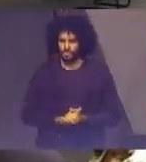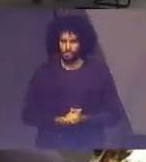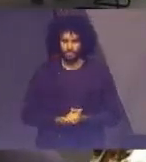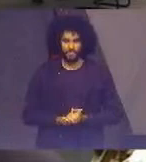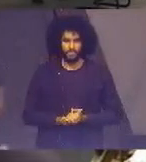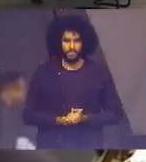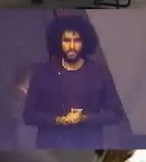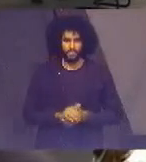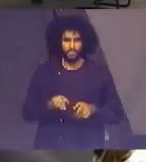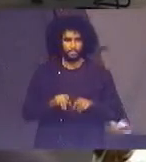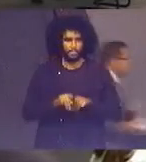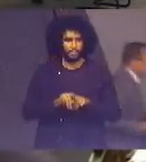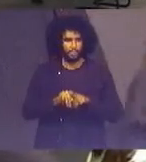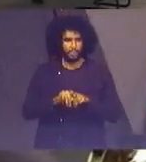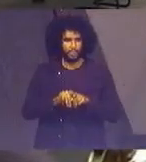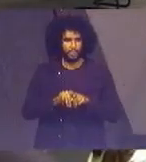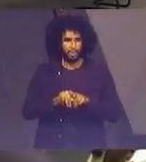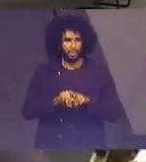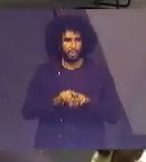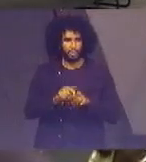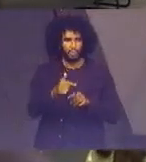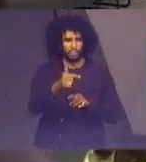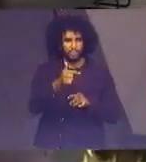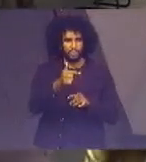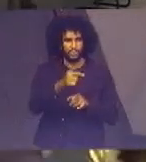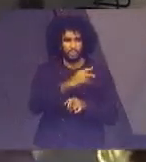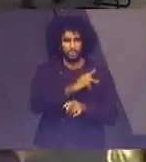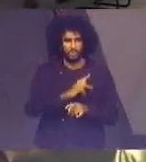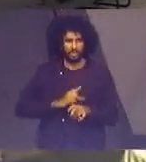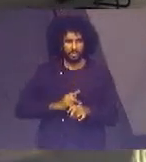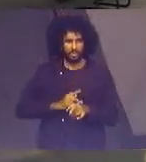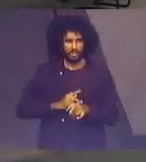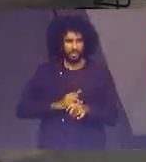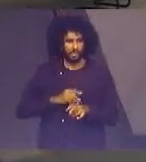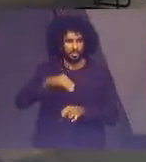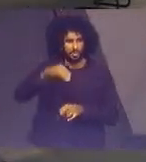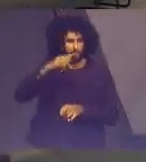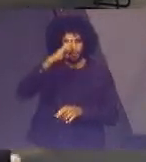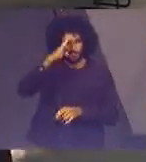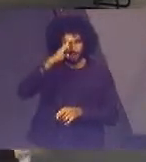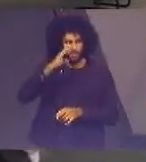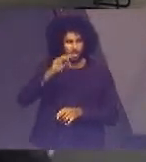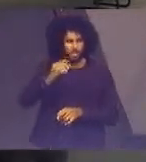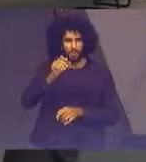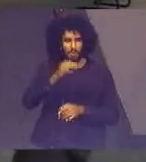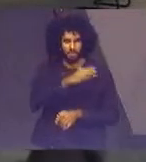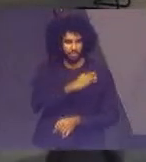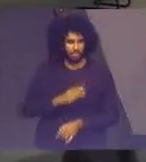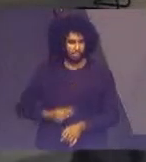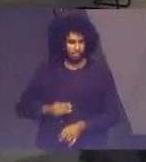O vice-presidente do Superior Tribunal Militar, ministro José Barroso Filho.